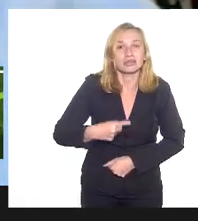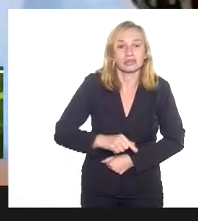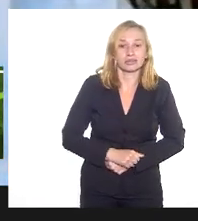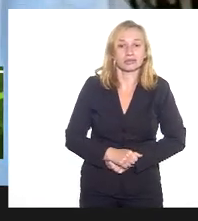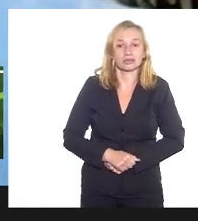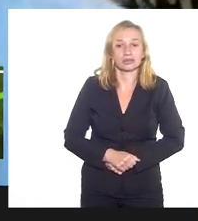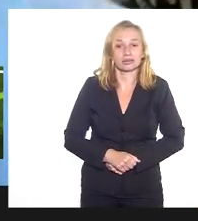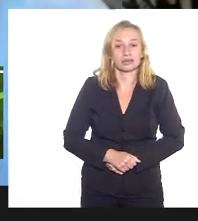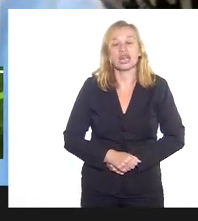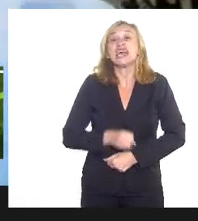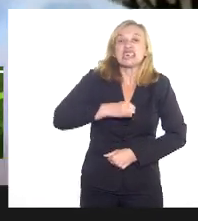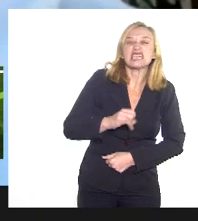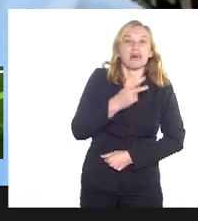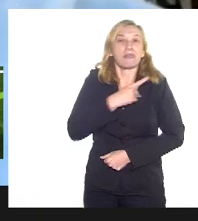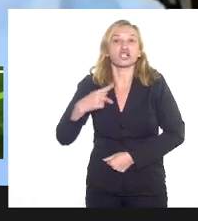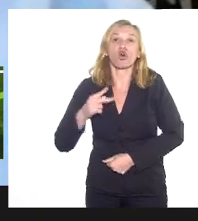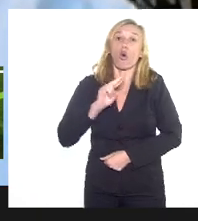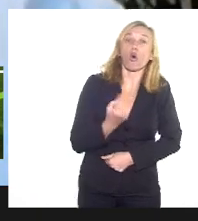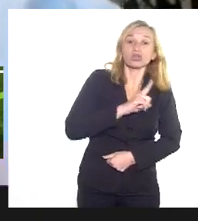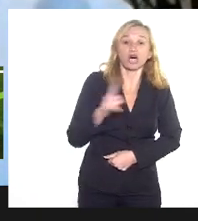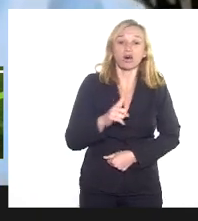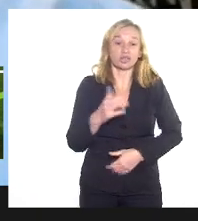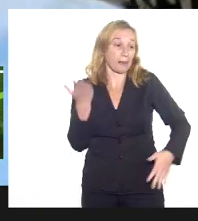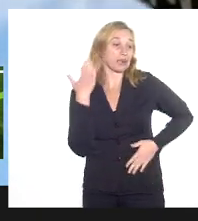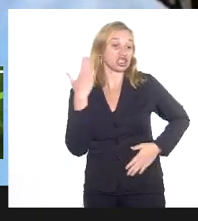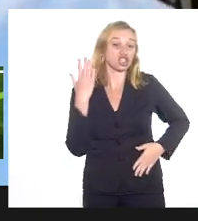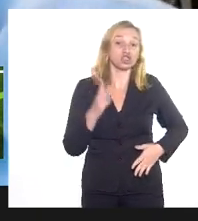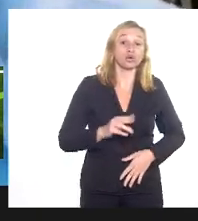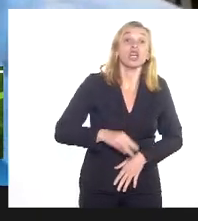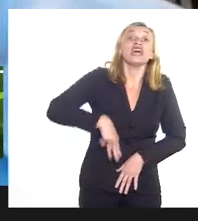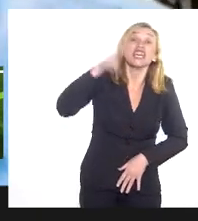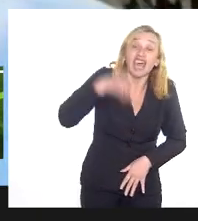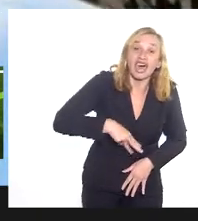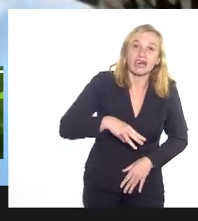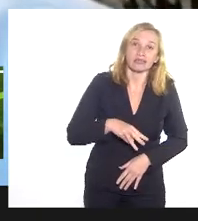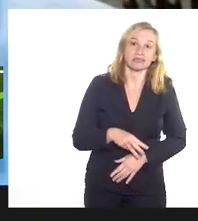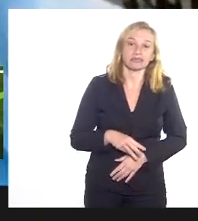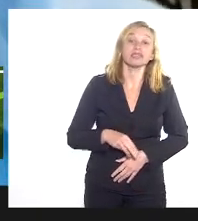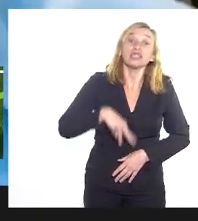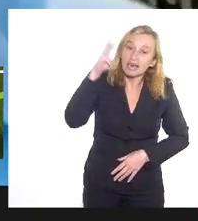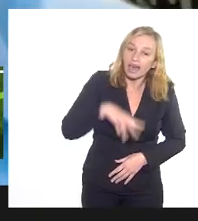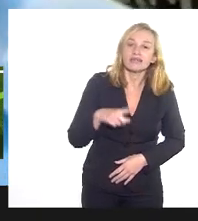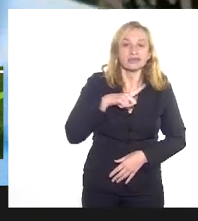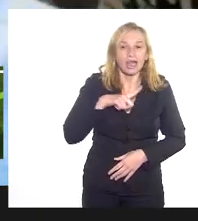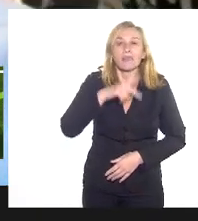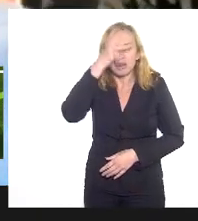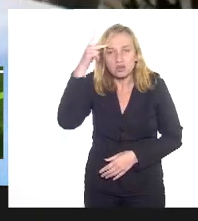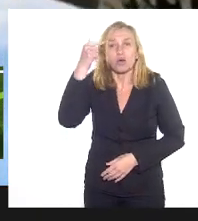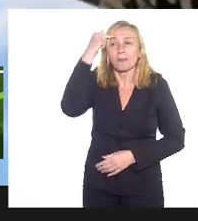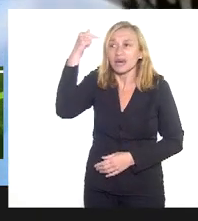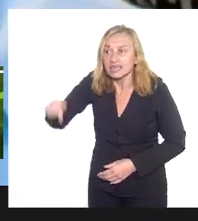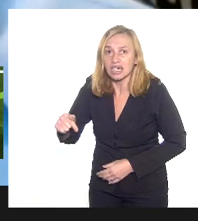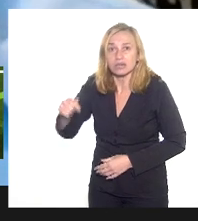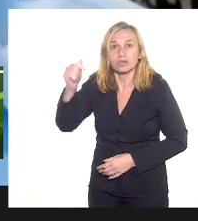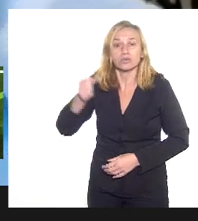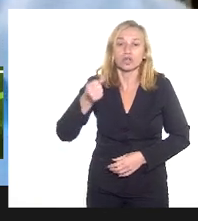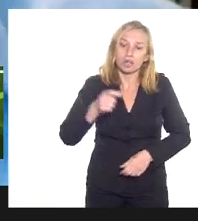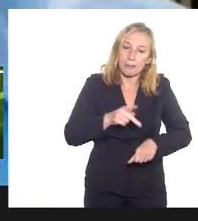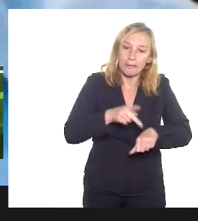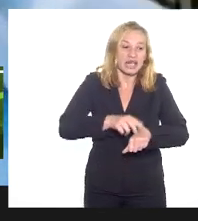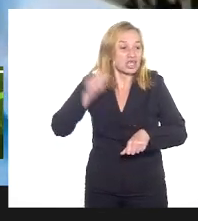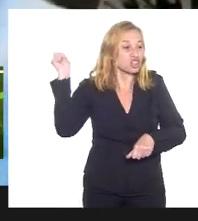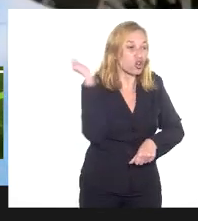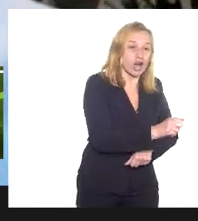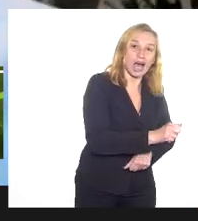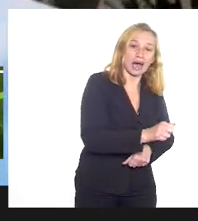Se o cara é pastor, não é pastor, se é traficante, tem alguém, tem alguém fazendo isso. E o que a gente quer saber é